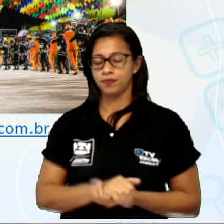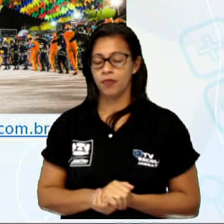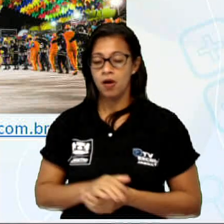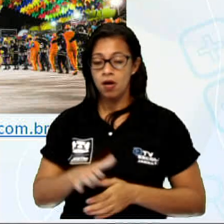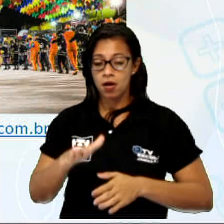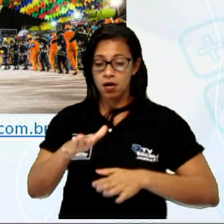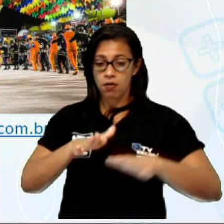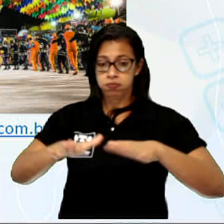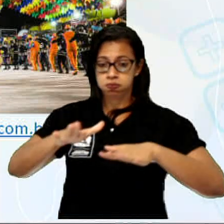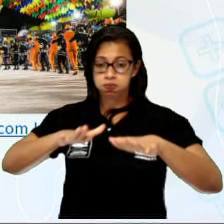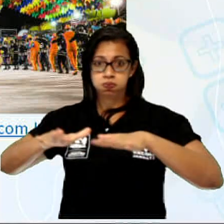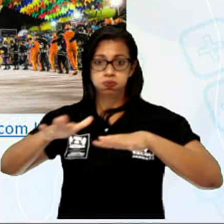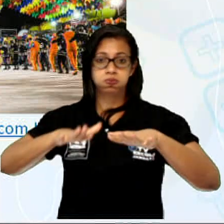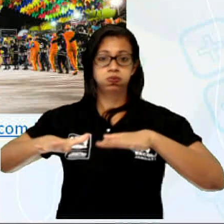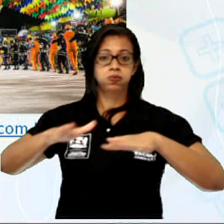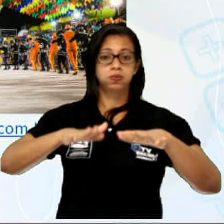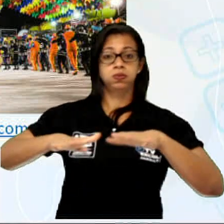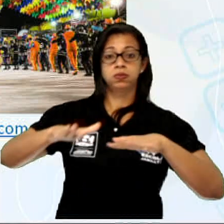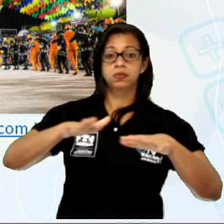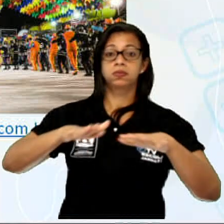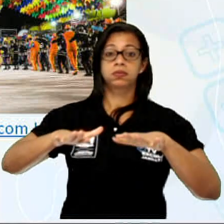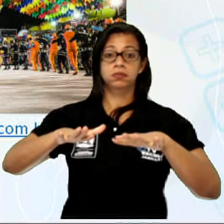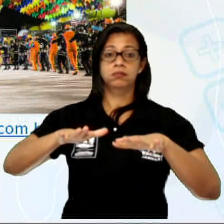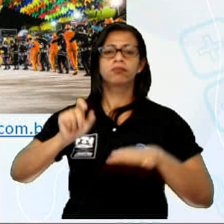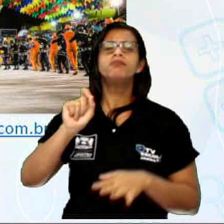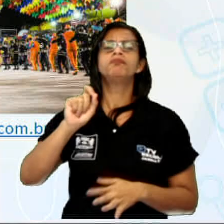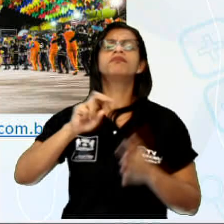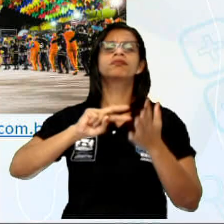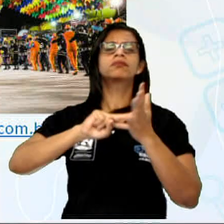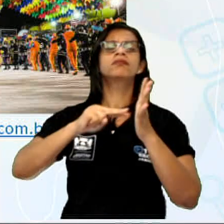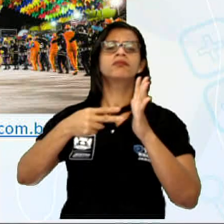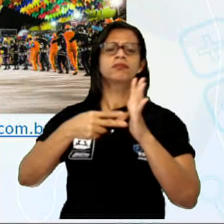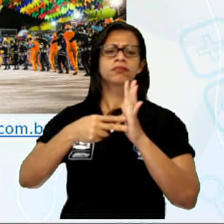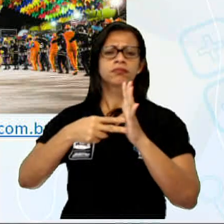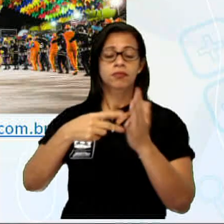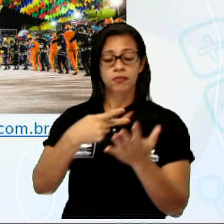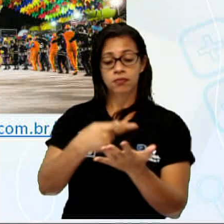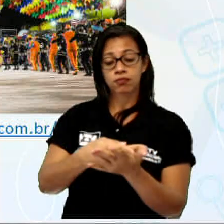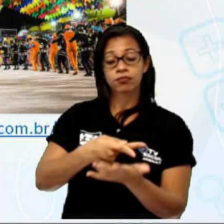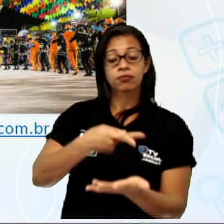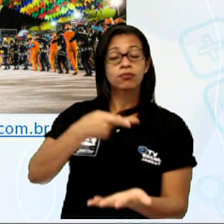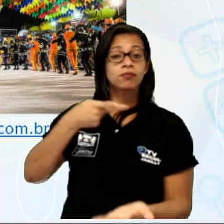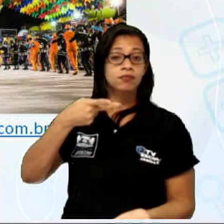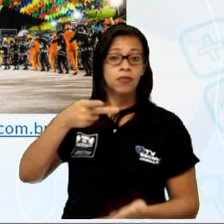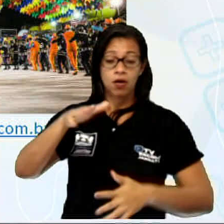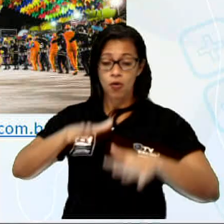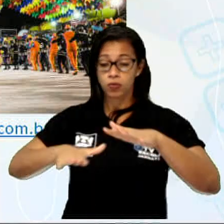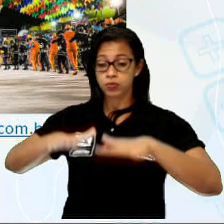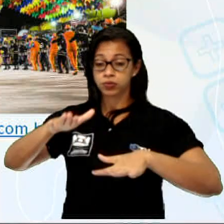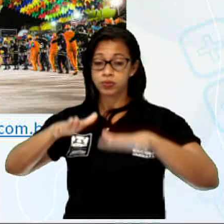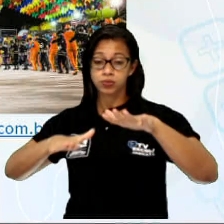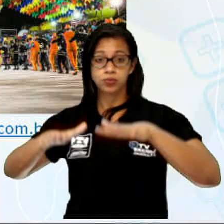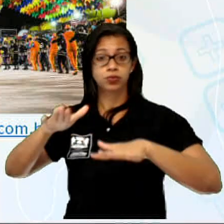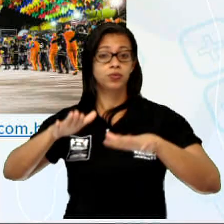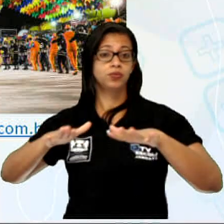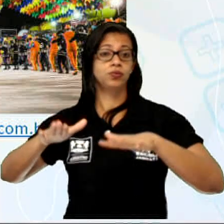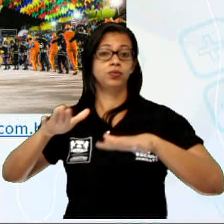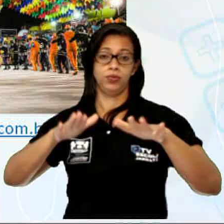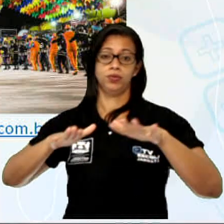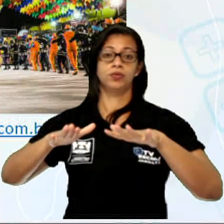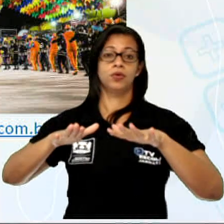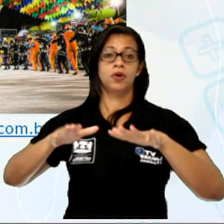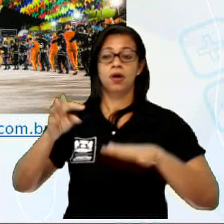é quando acontece o movimento das placas tectônicas, podendo provocar efeitos